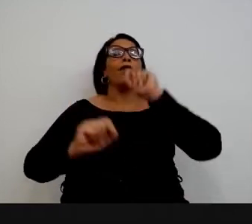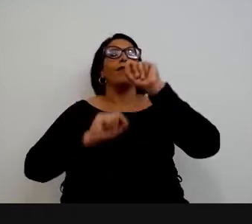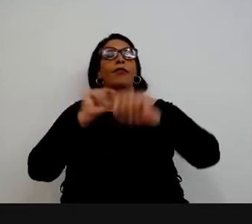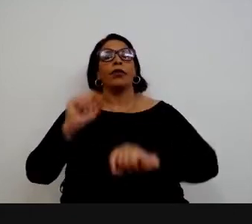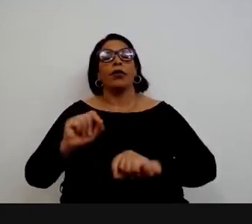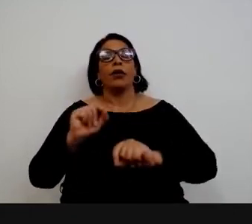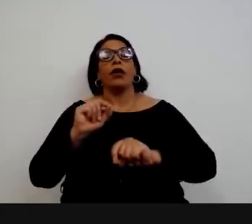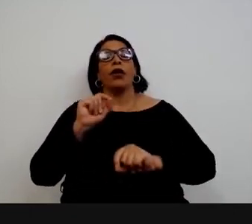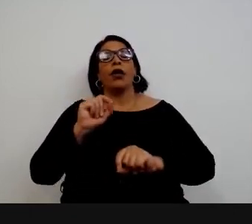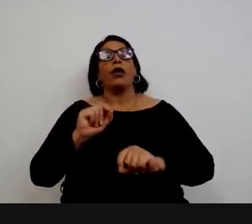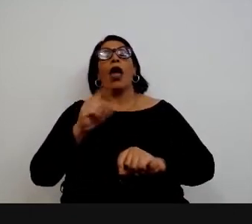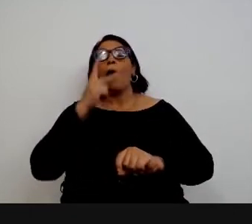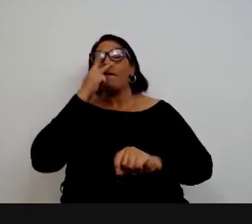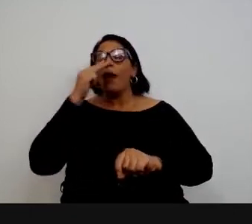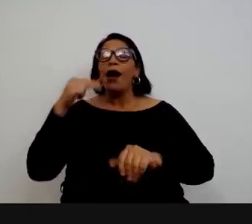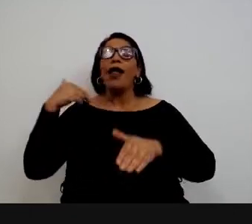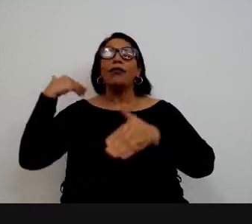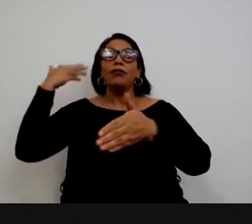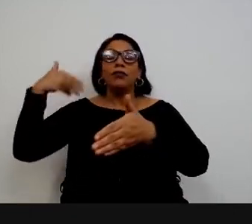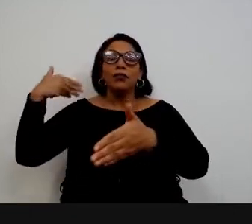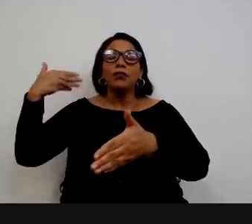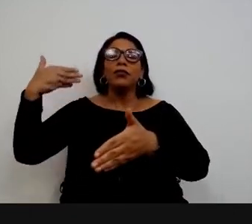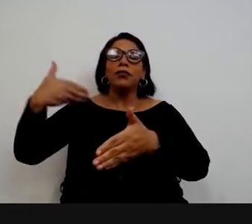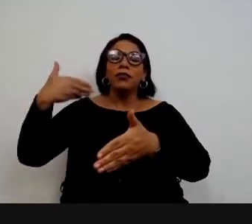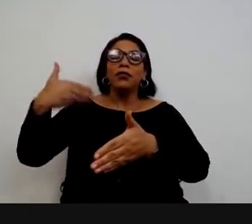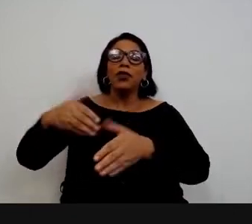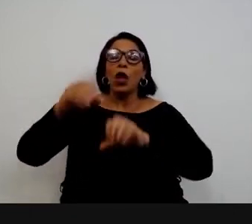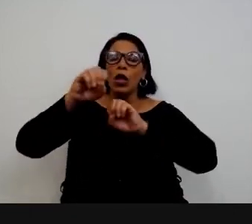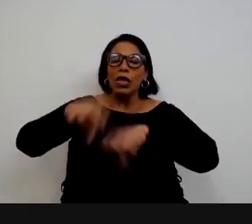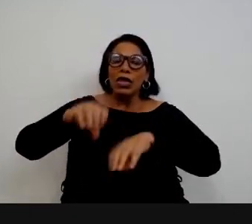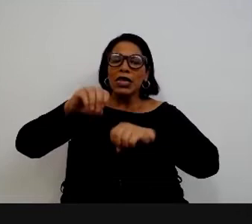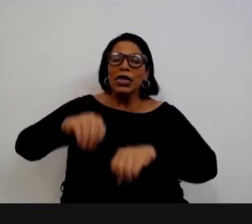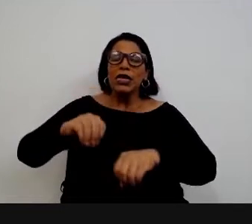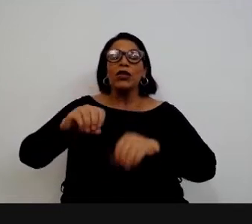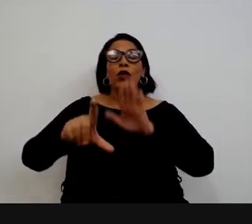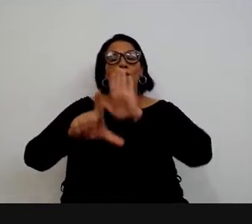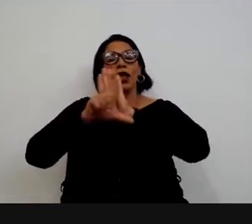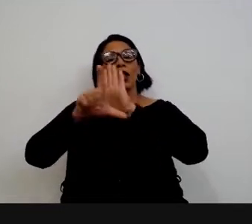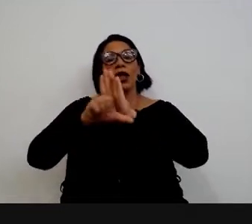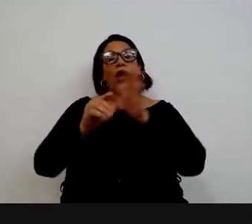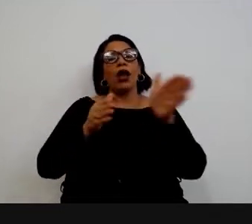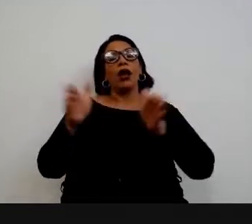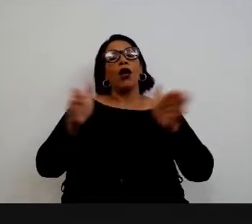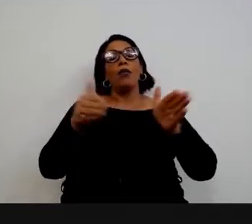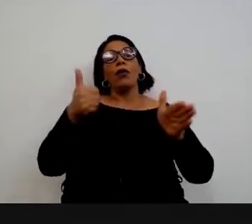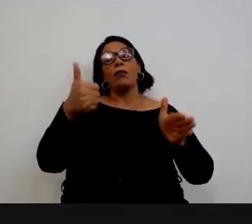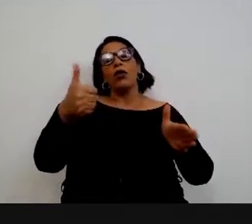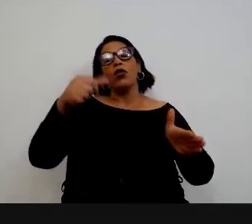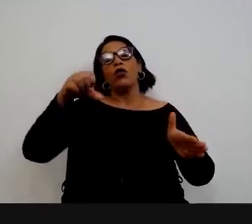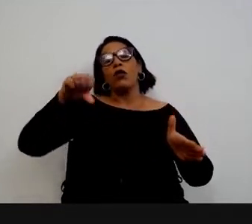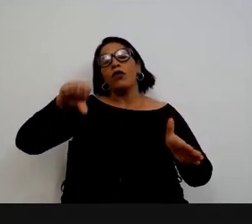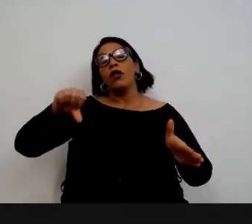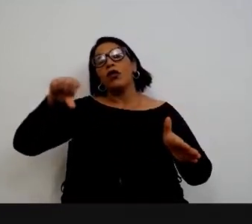lembrando que essa caminhada da educação legislativa no Brasil começa em 1992